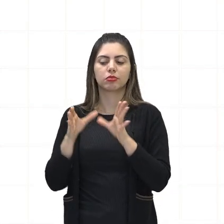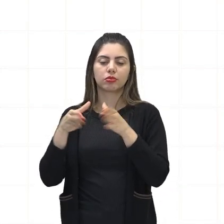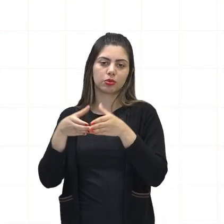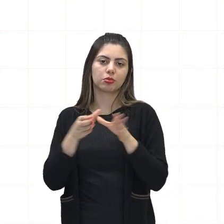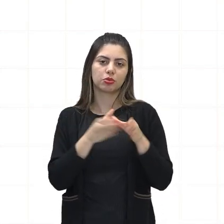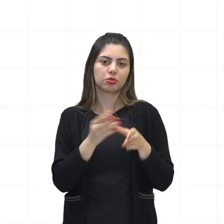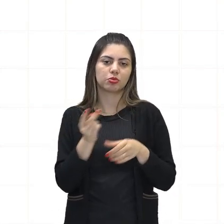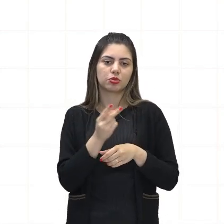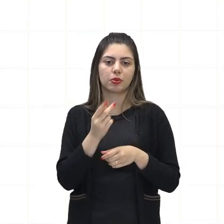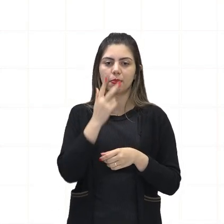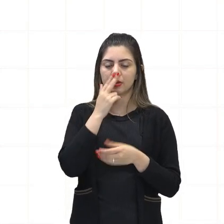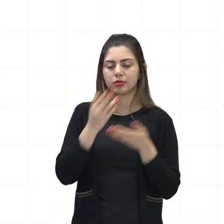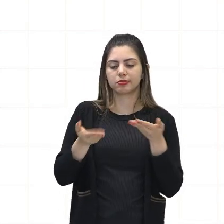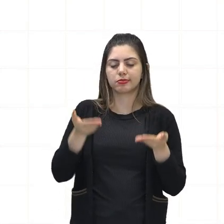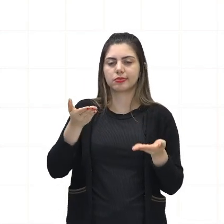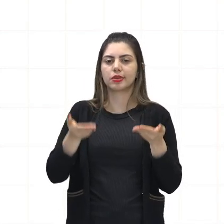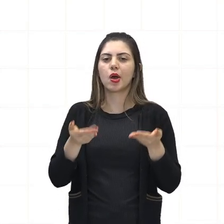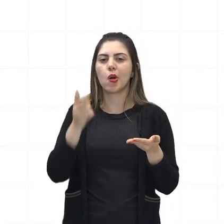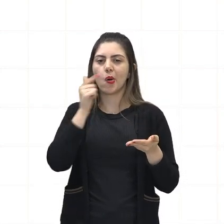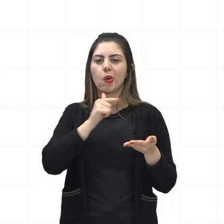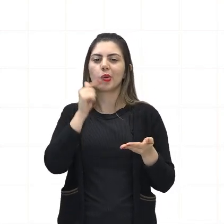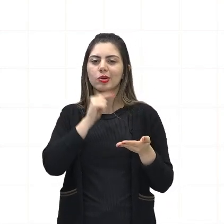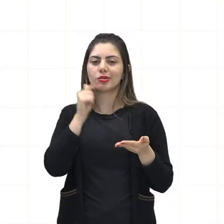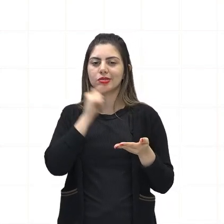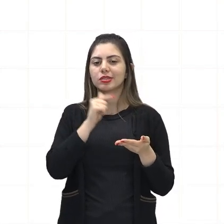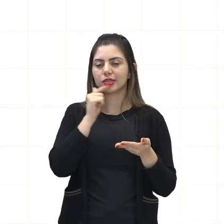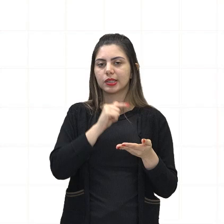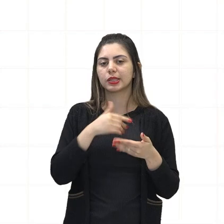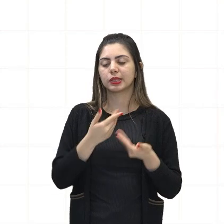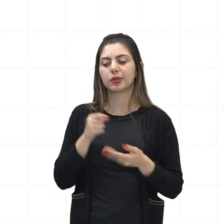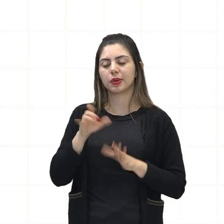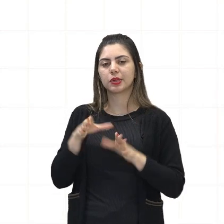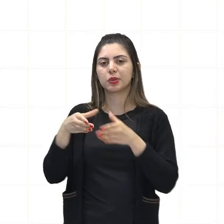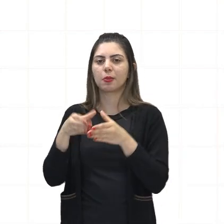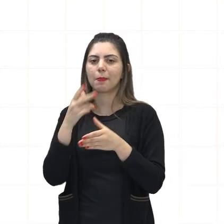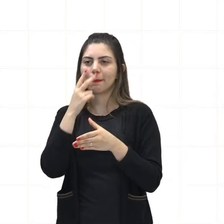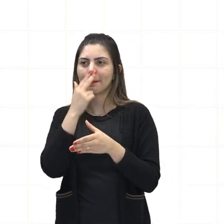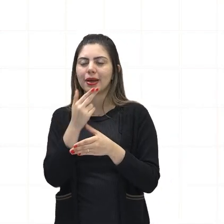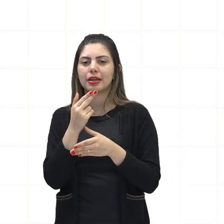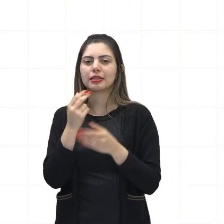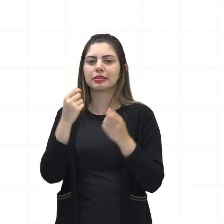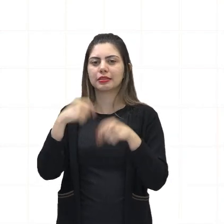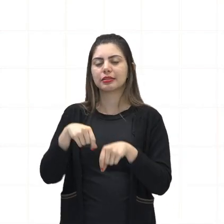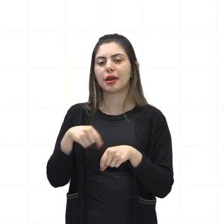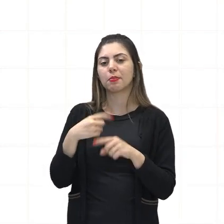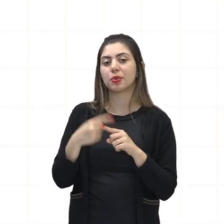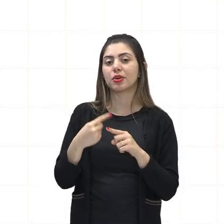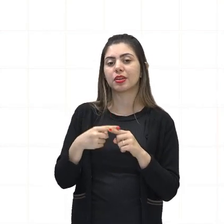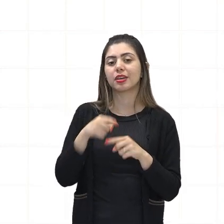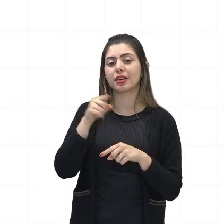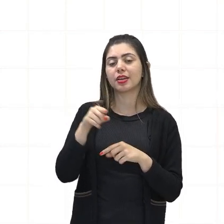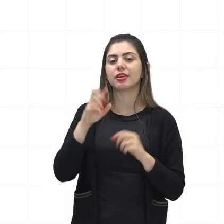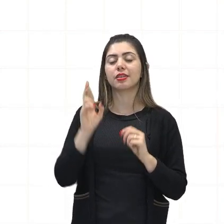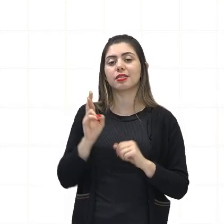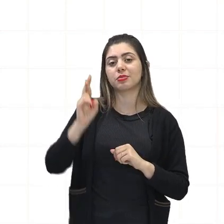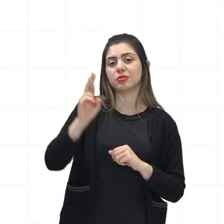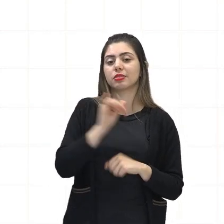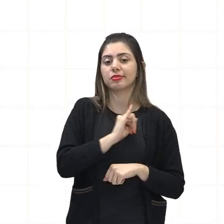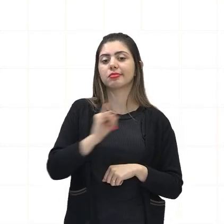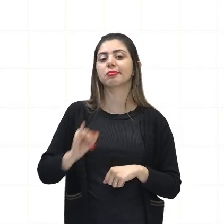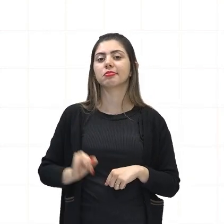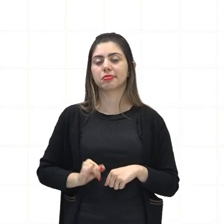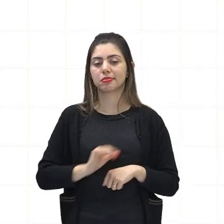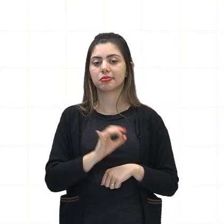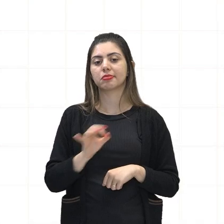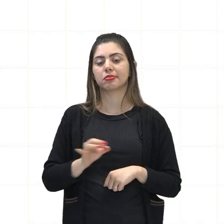o Partido Liberal estavam, então, comendo nas mãos de Dom Pedro II por conta dessa diplomacia, que ele sabia dar o que se queria e, na hora